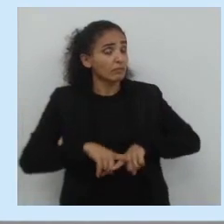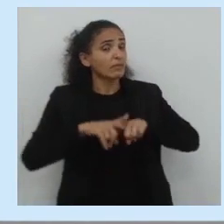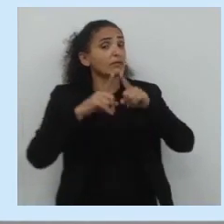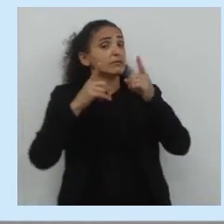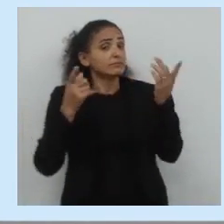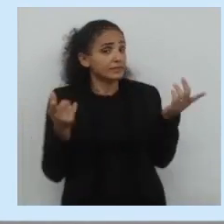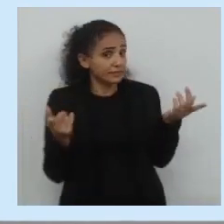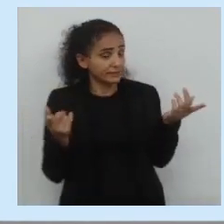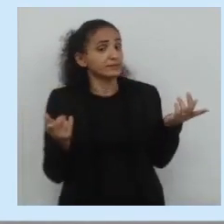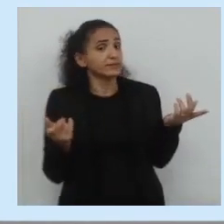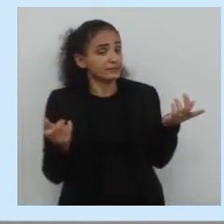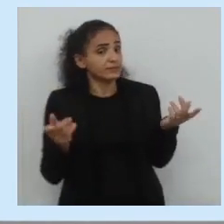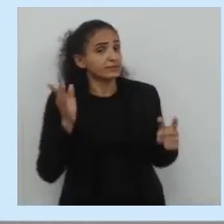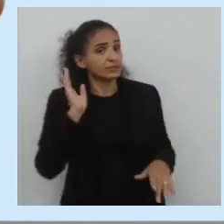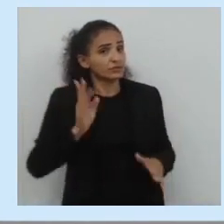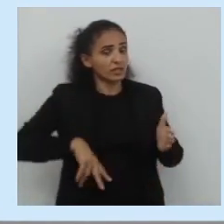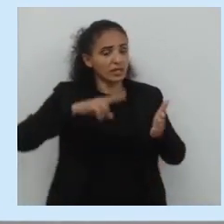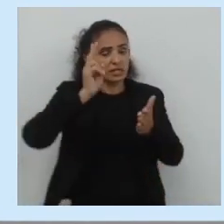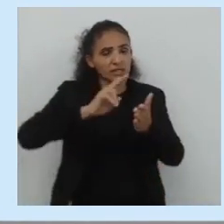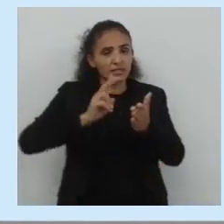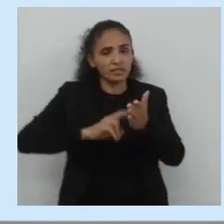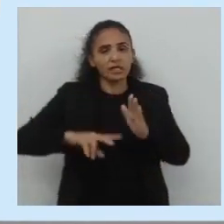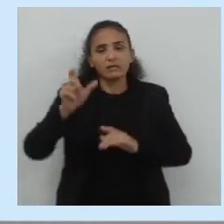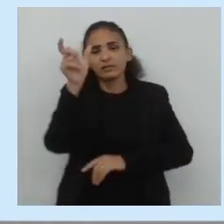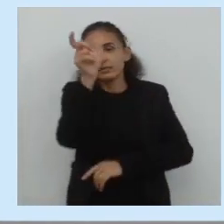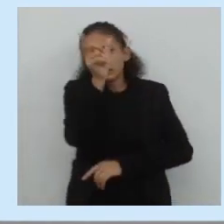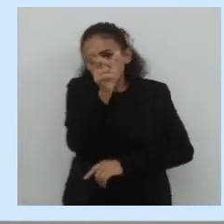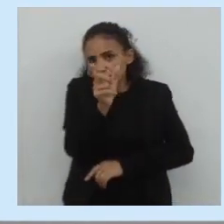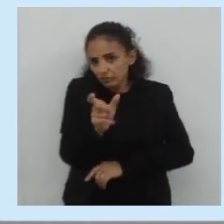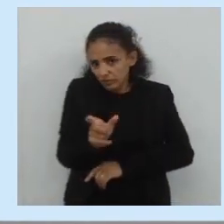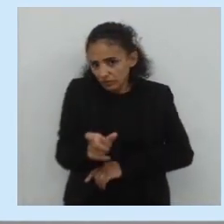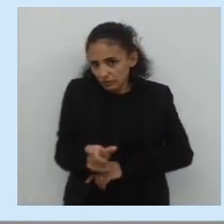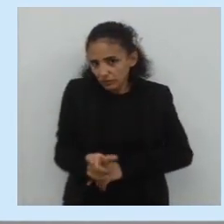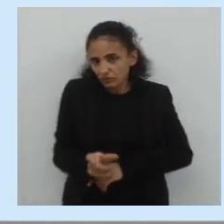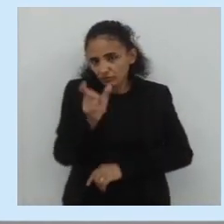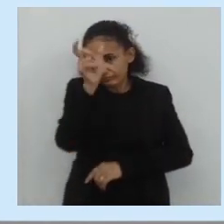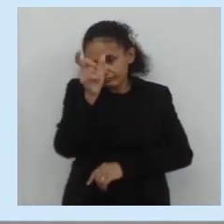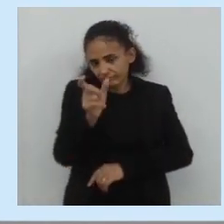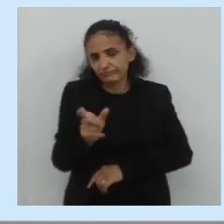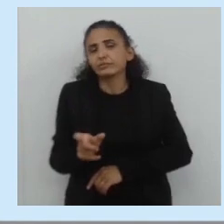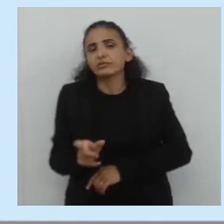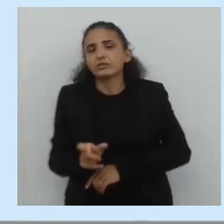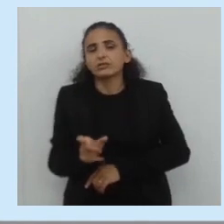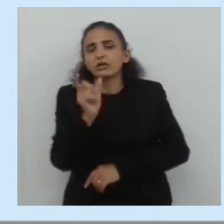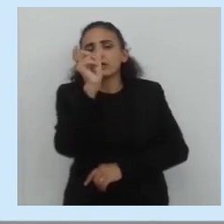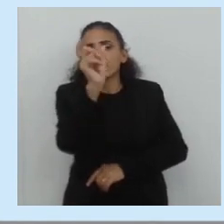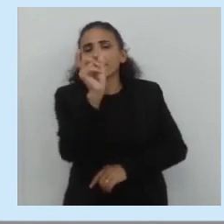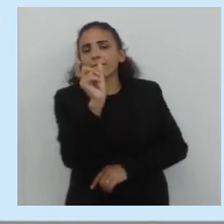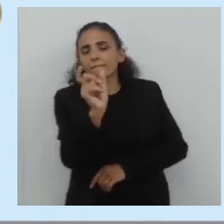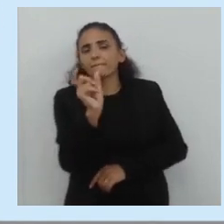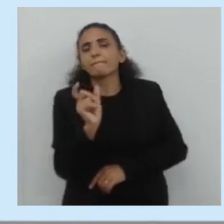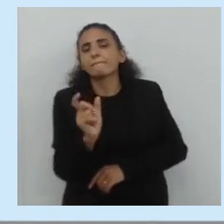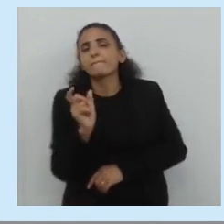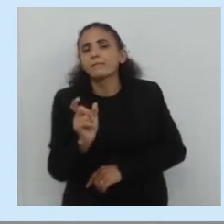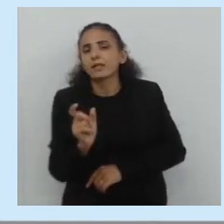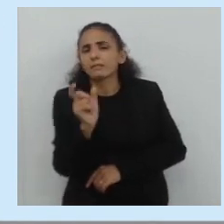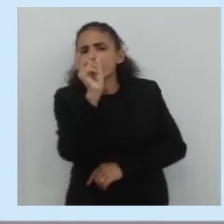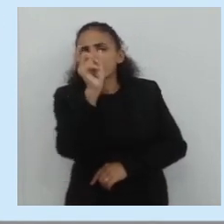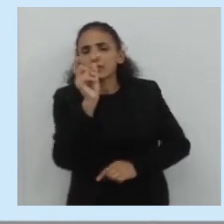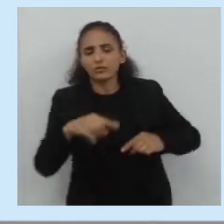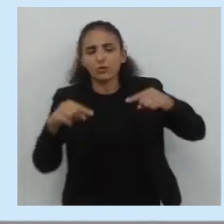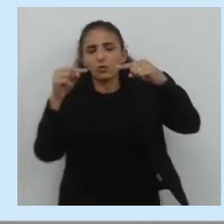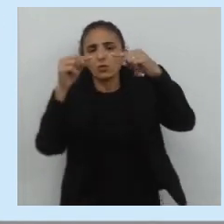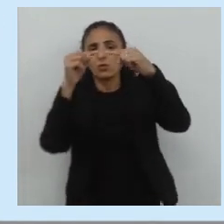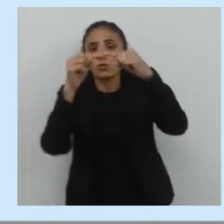que, naquele texto que nós vimos, que fala sobre o show, as palavras estão soltas, mas estão